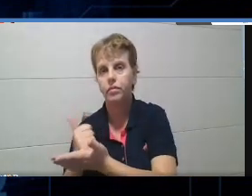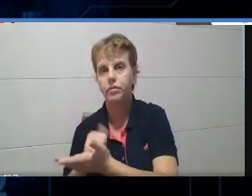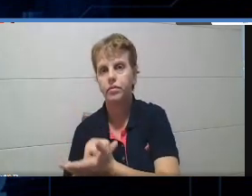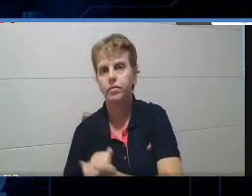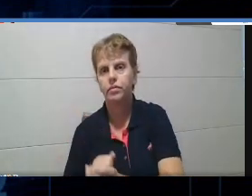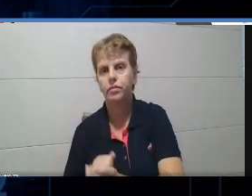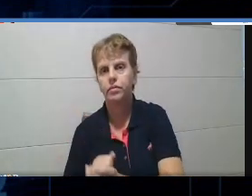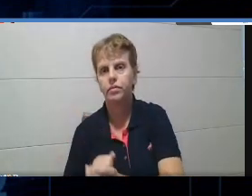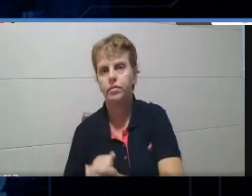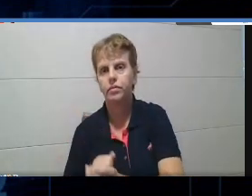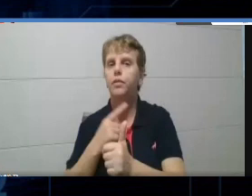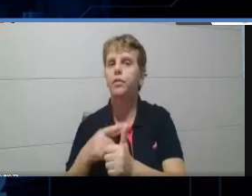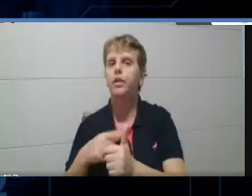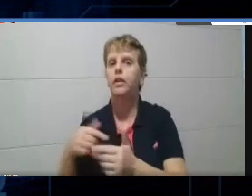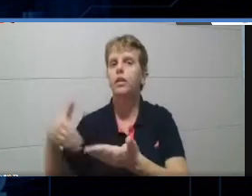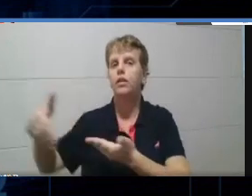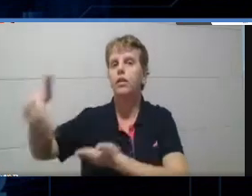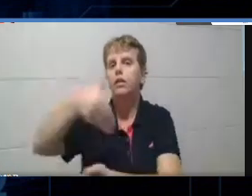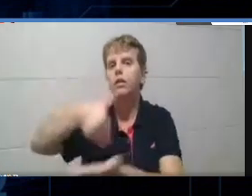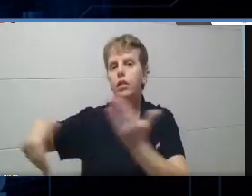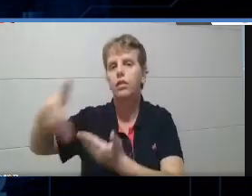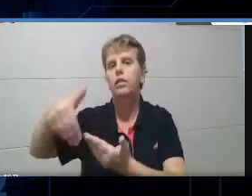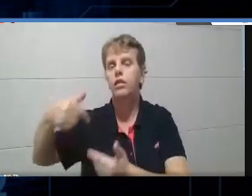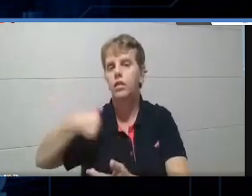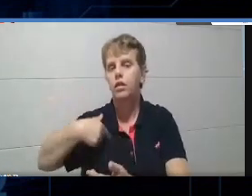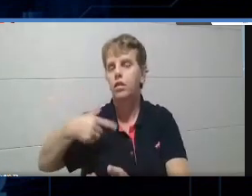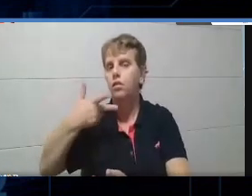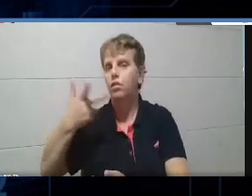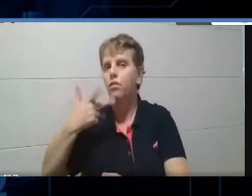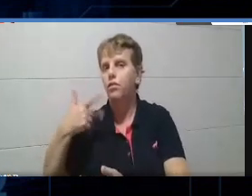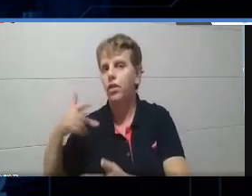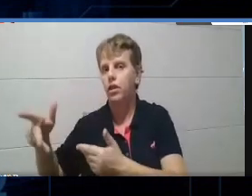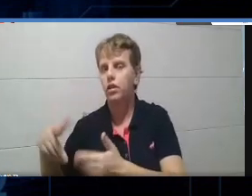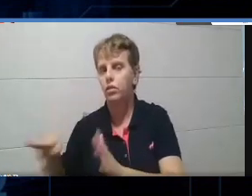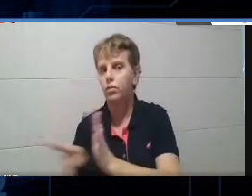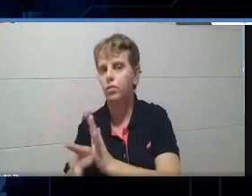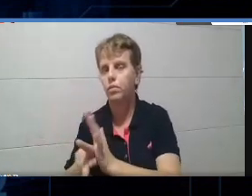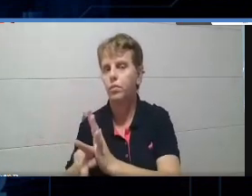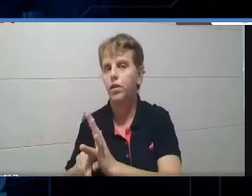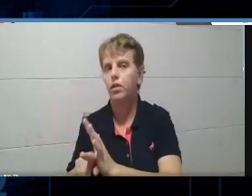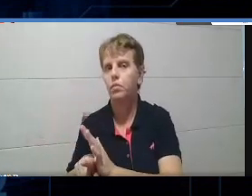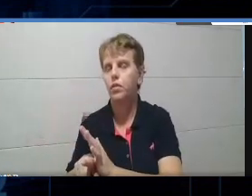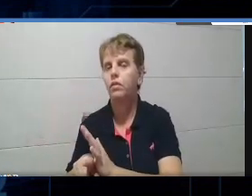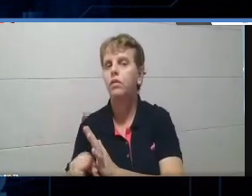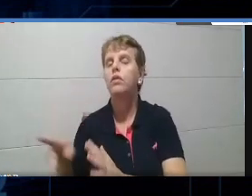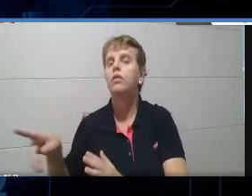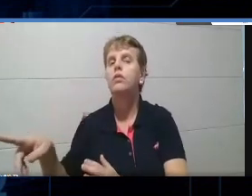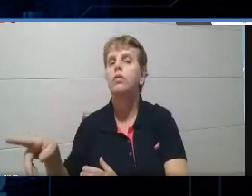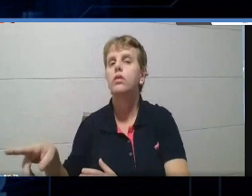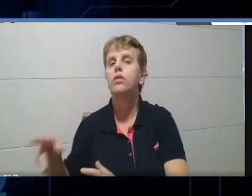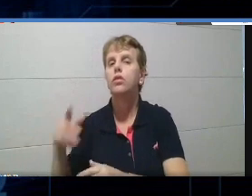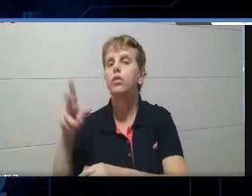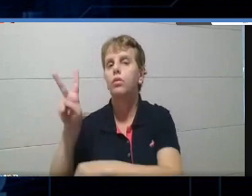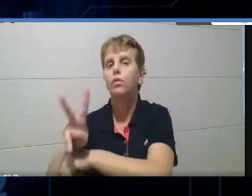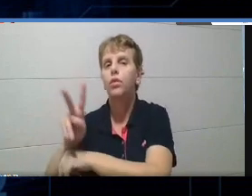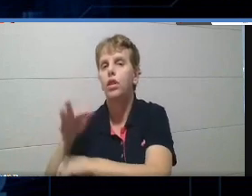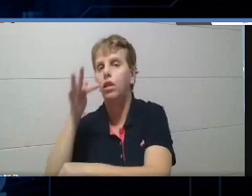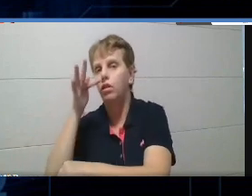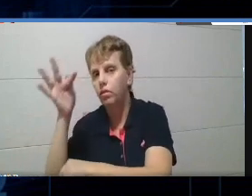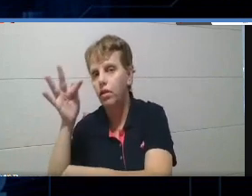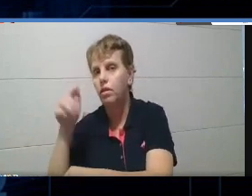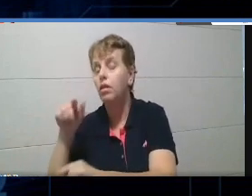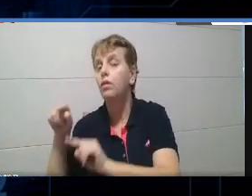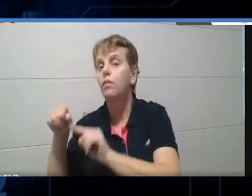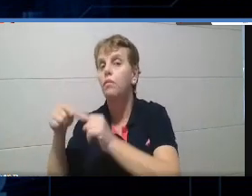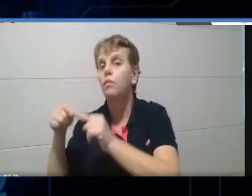primeira rodada, que eu tava falando sobre jardineiro, eu tava indo bem, porque eu tinha pesquisado. Mas na outra rodada, que era sobre direito,